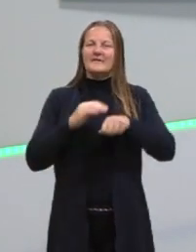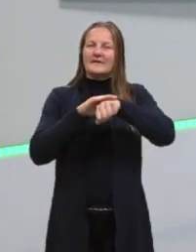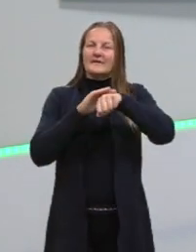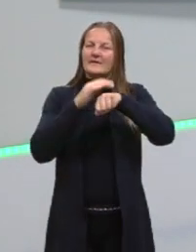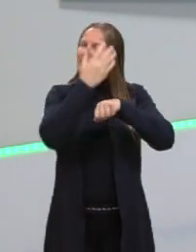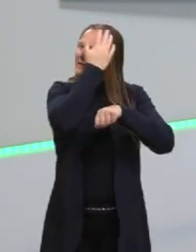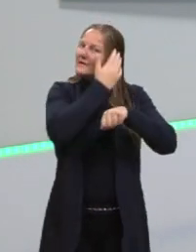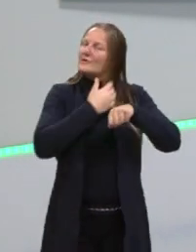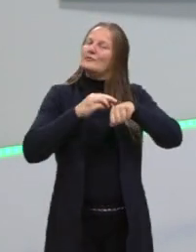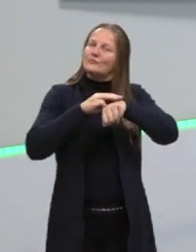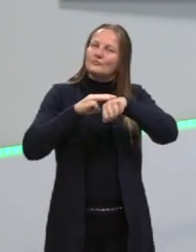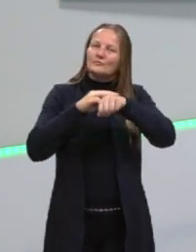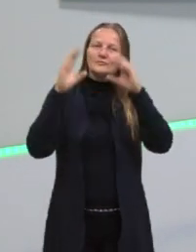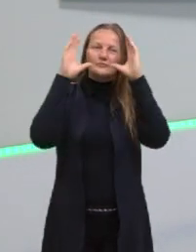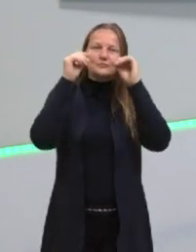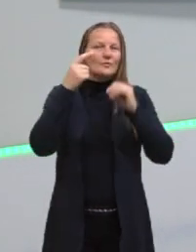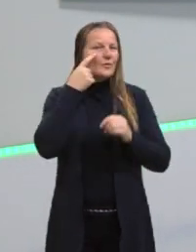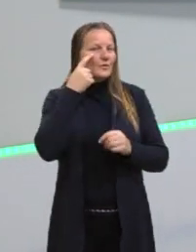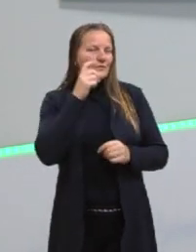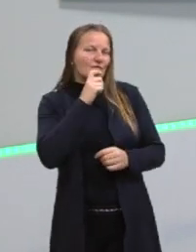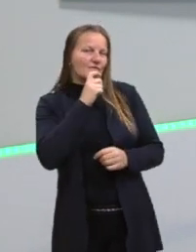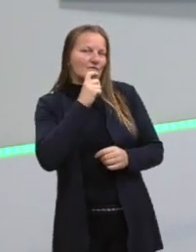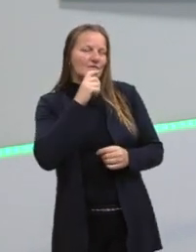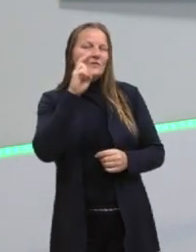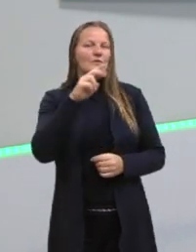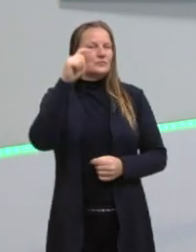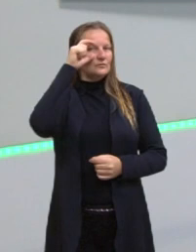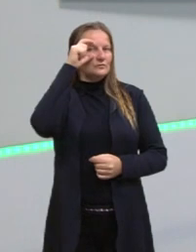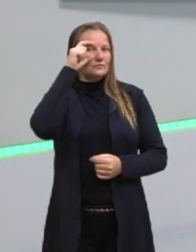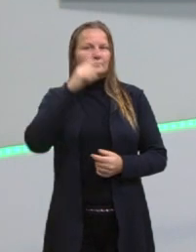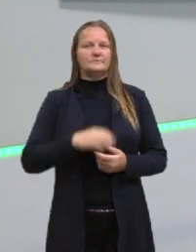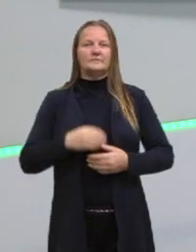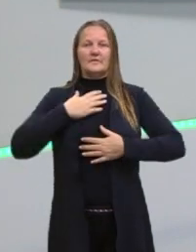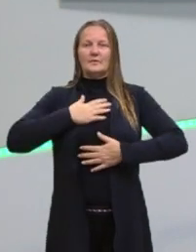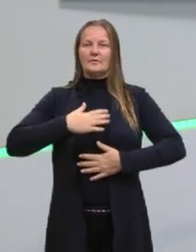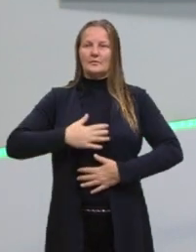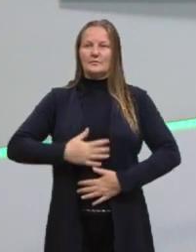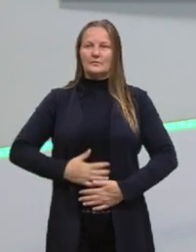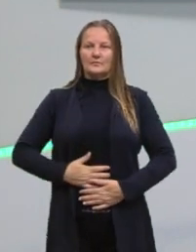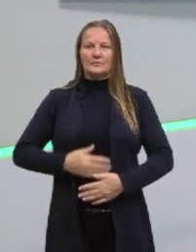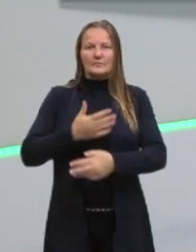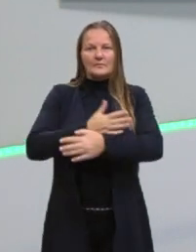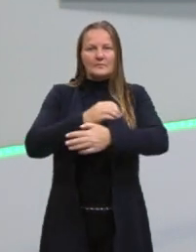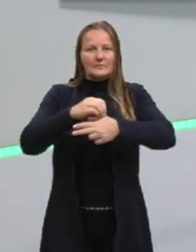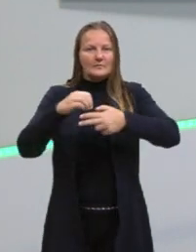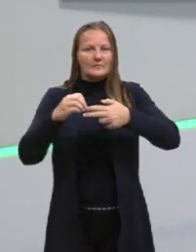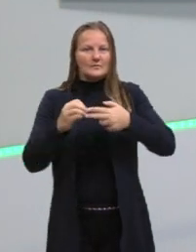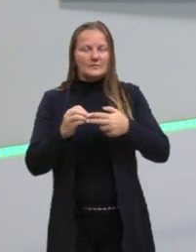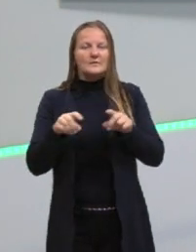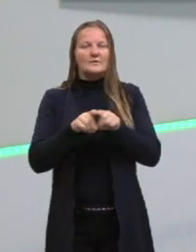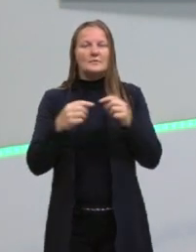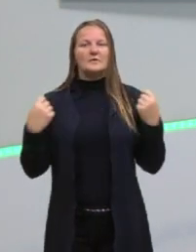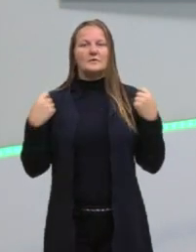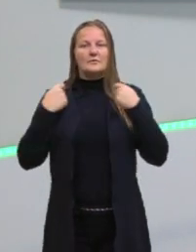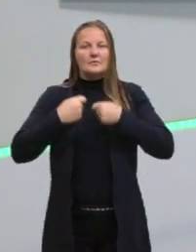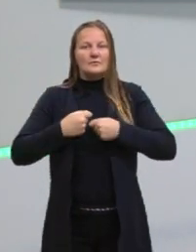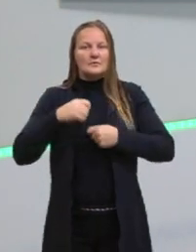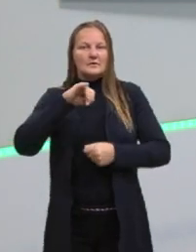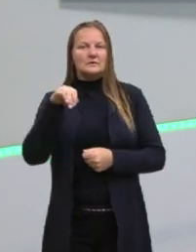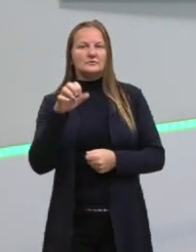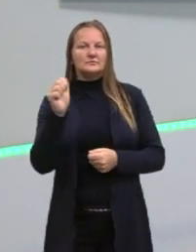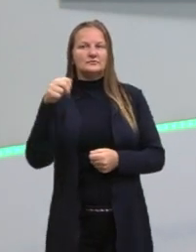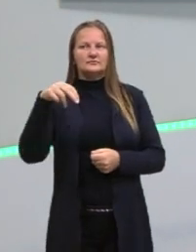escuros, olhos verdes, uso óculos, estou utilizando a camiseta do pré-ENEM e também uma camisa jeans.